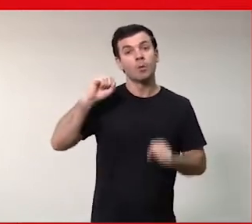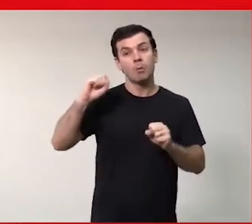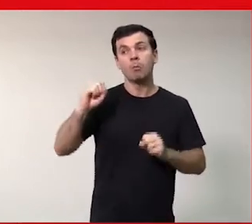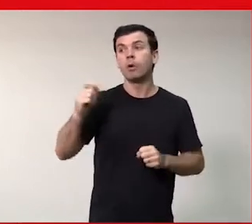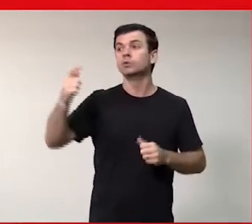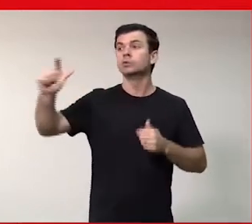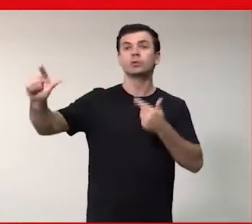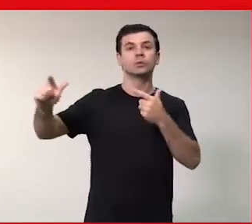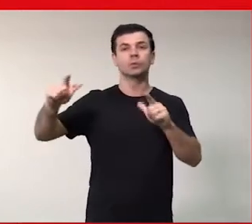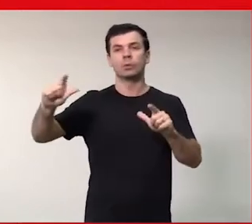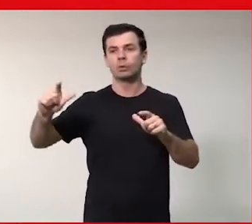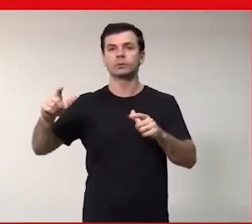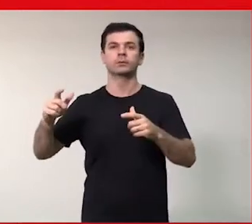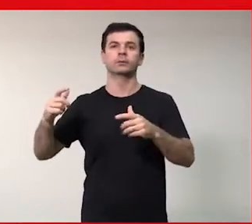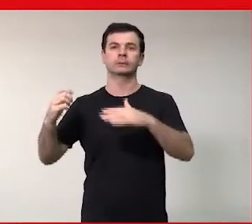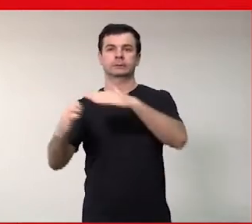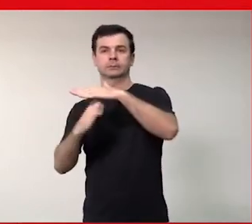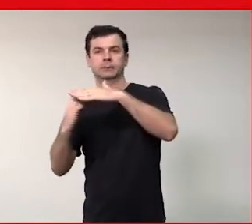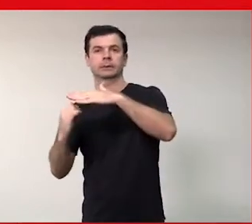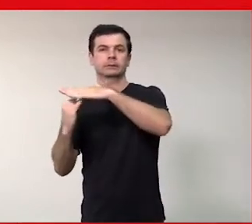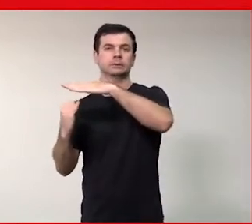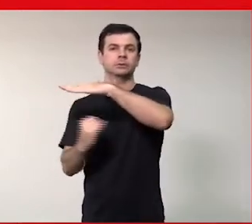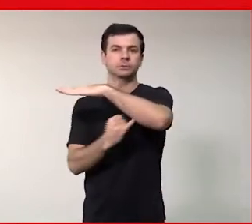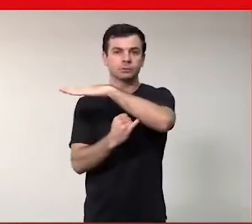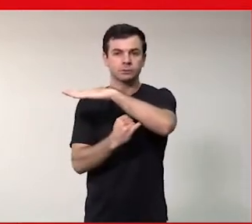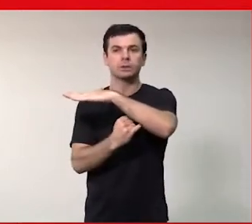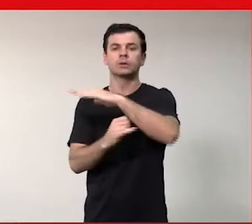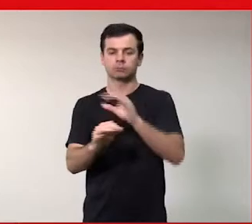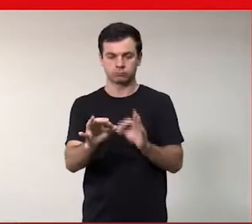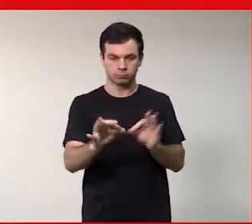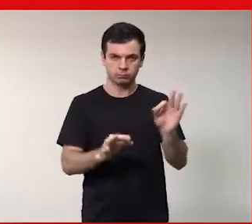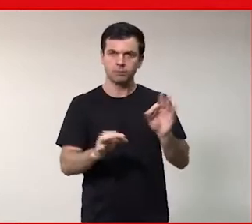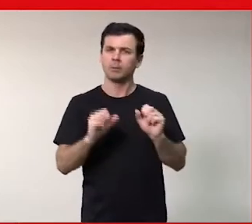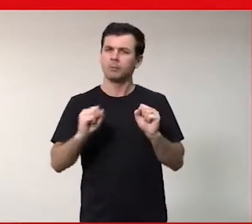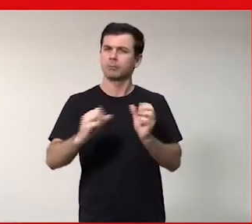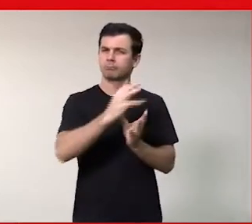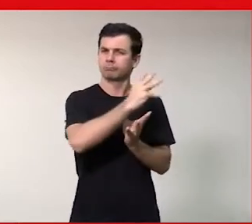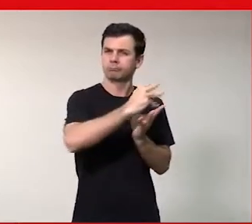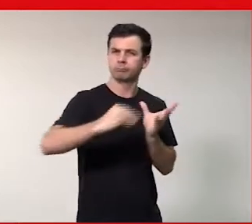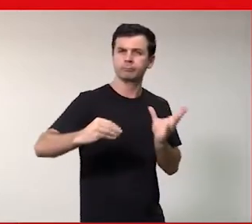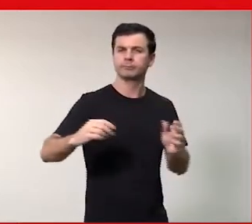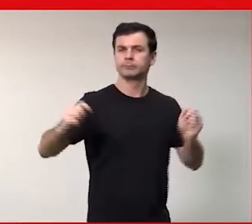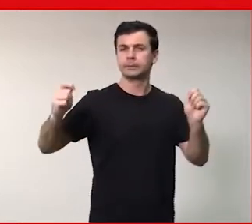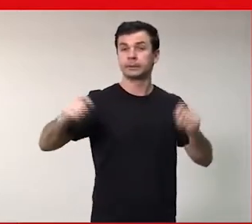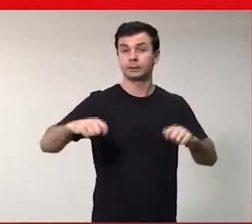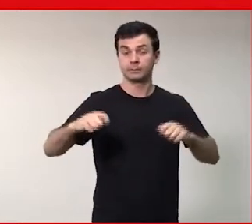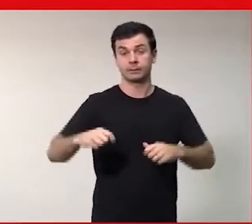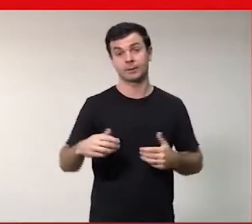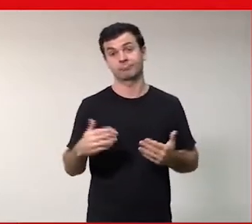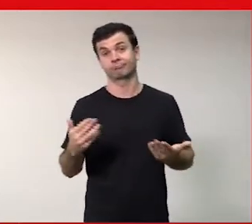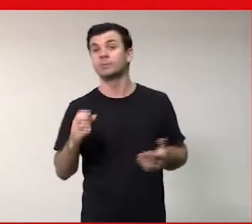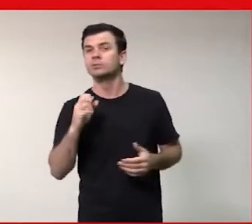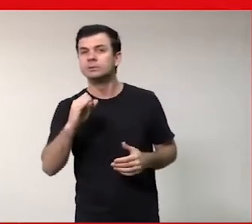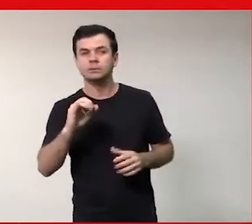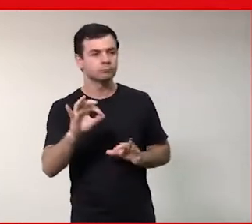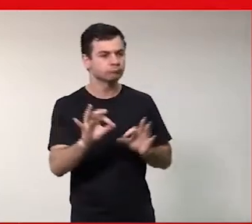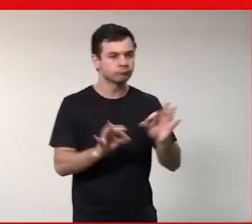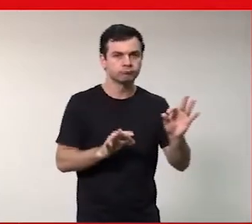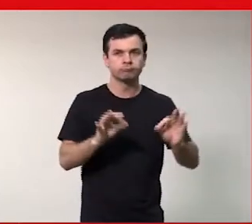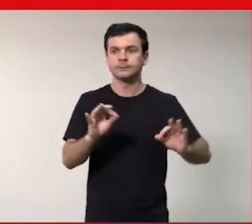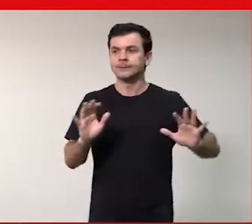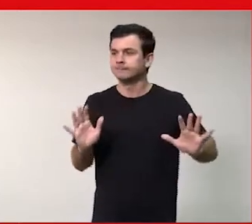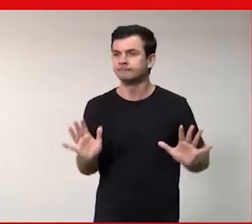com certeza, outras instituições também tem programas dessa natureza, mas se nós criarmos uma grande onda em todas as